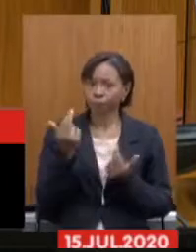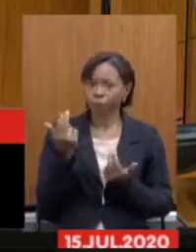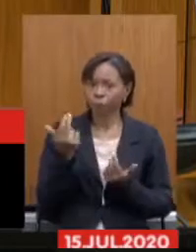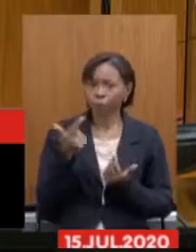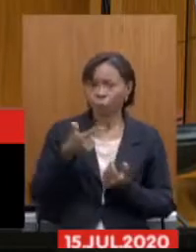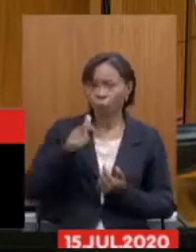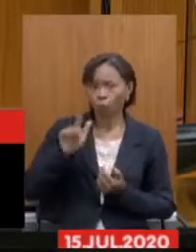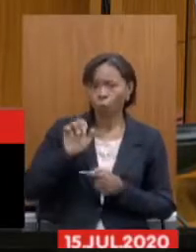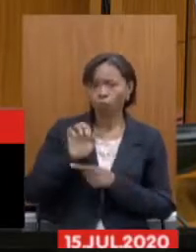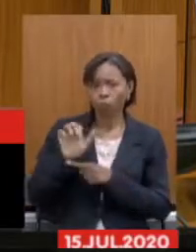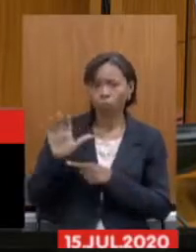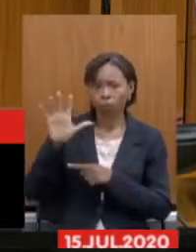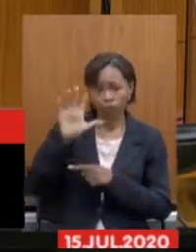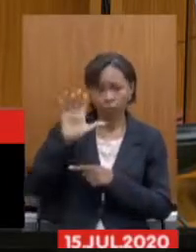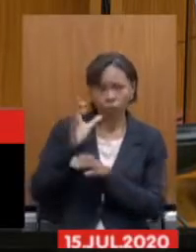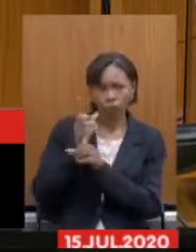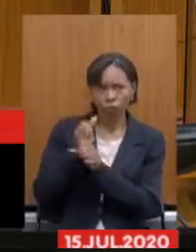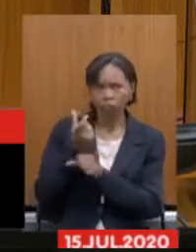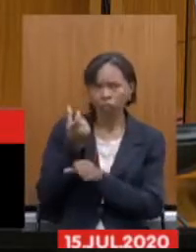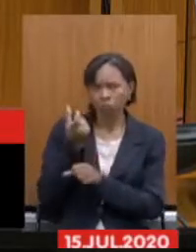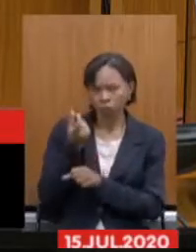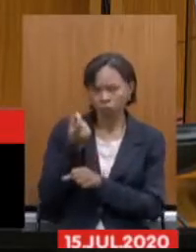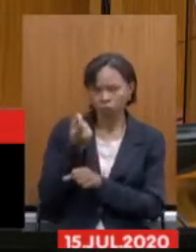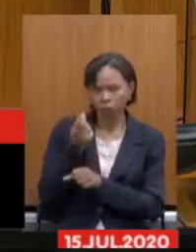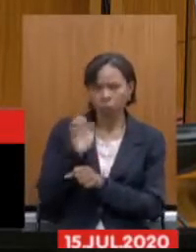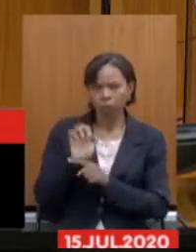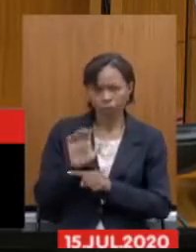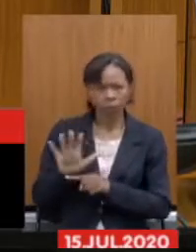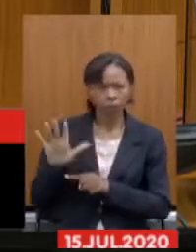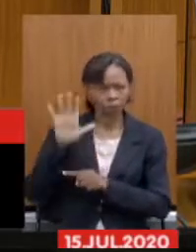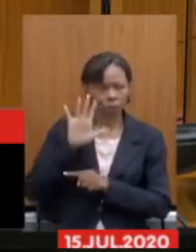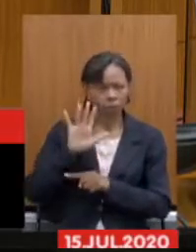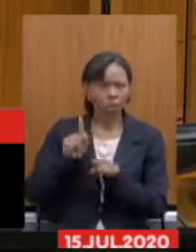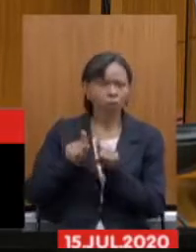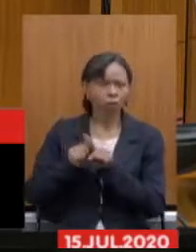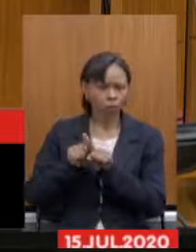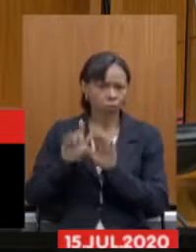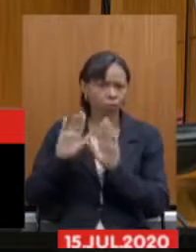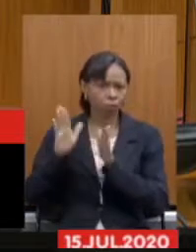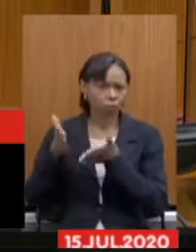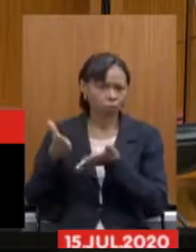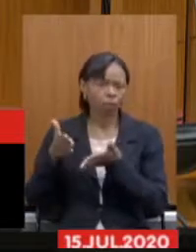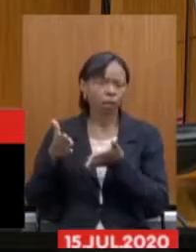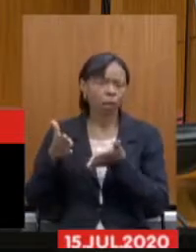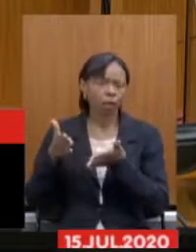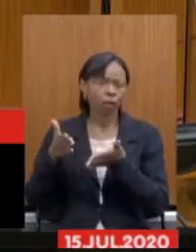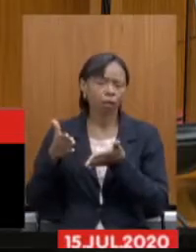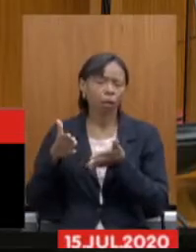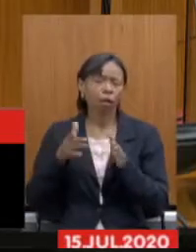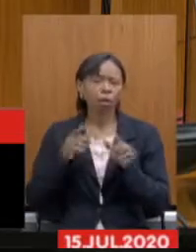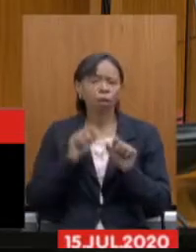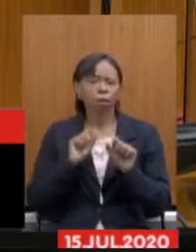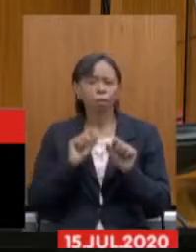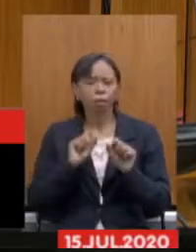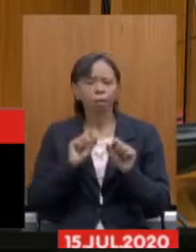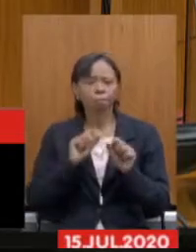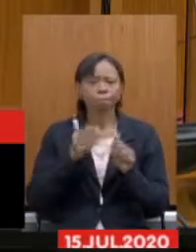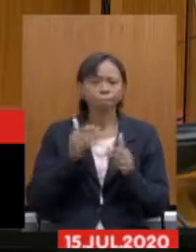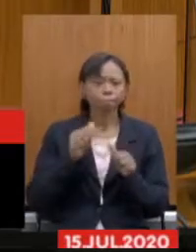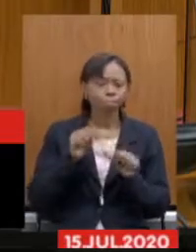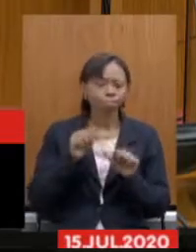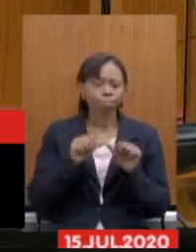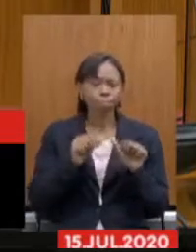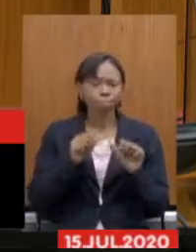menos 20 estados da federação, também o fizeram, visando, então, melhor adequação das contas públicas,